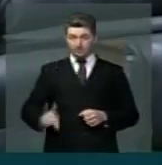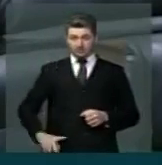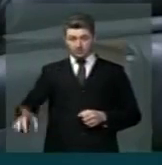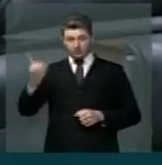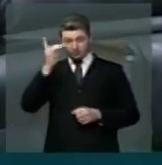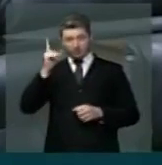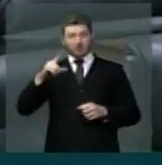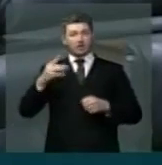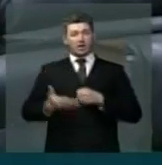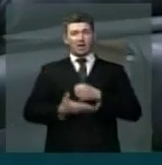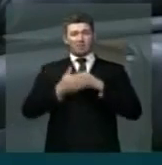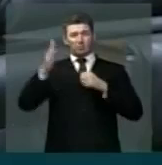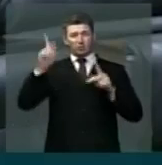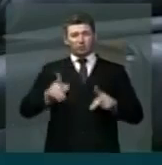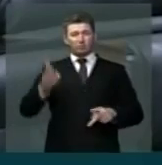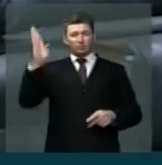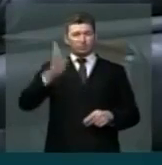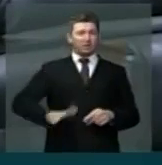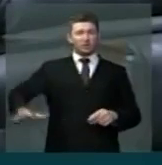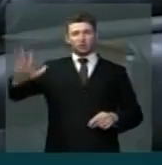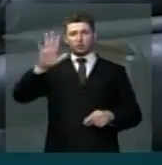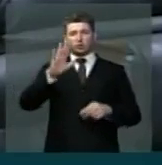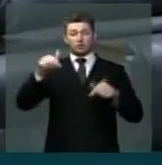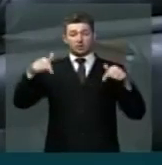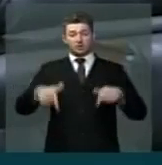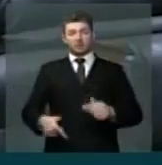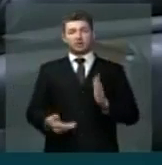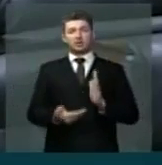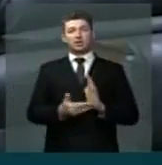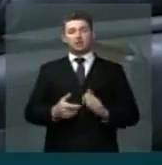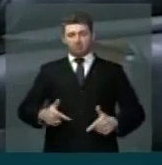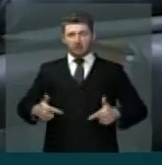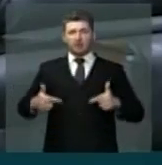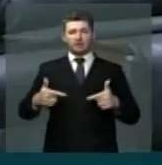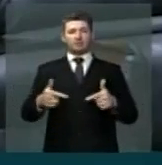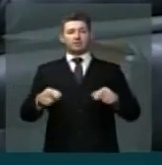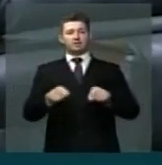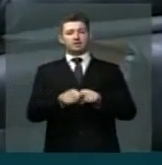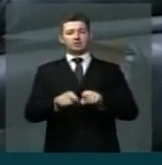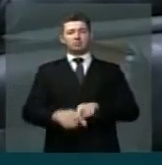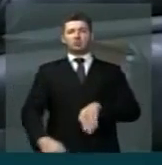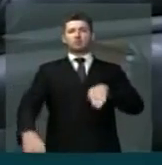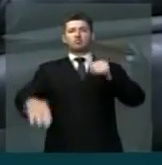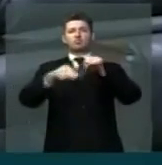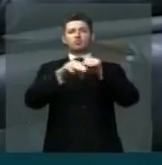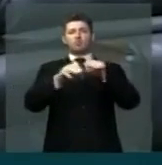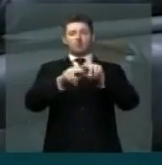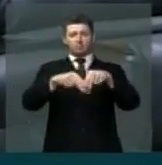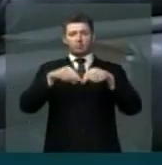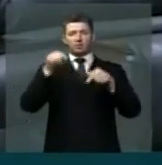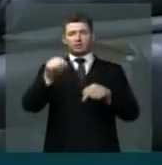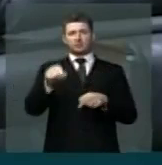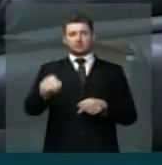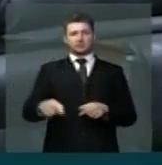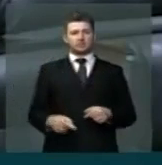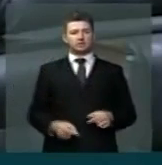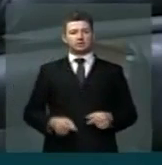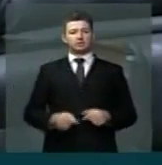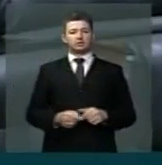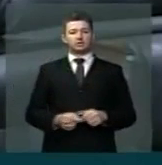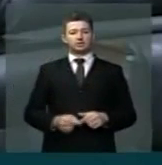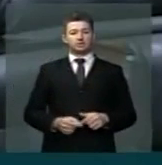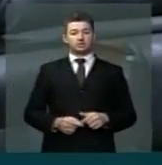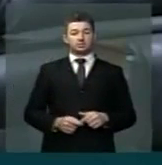apoio unânime da nação brasileira e dessa Casa para reagir à altura contra essa agressão externa. Mais do que